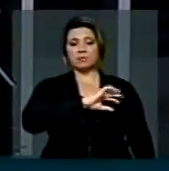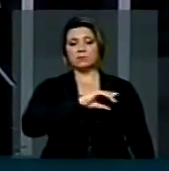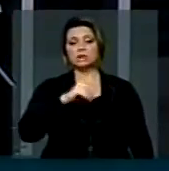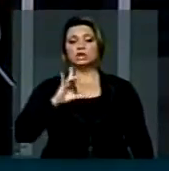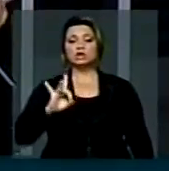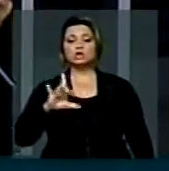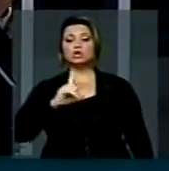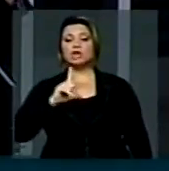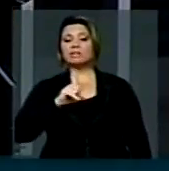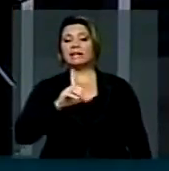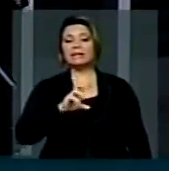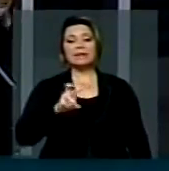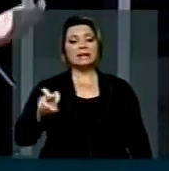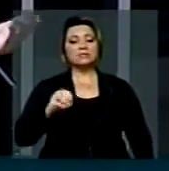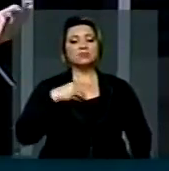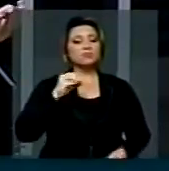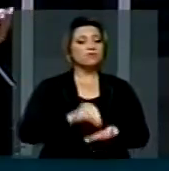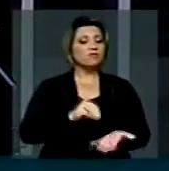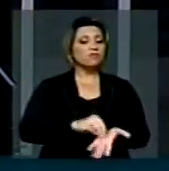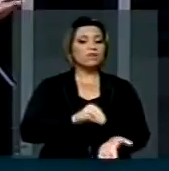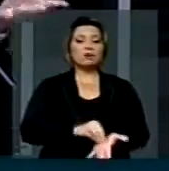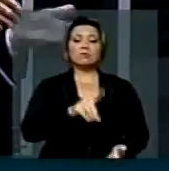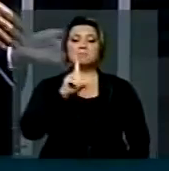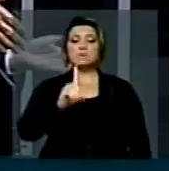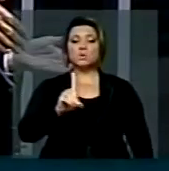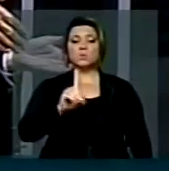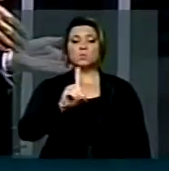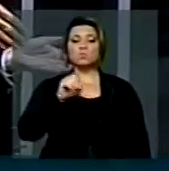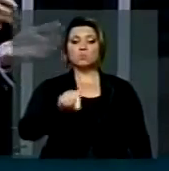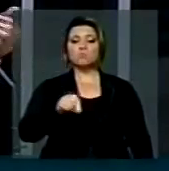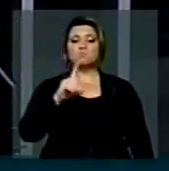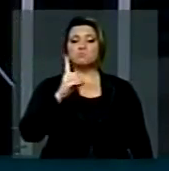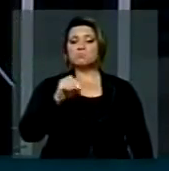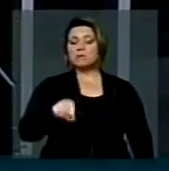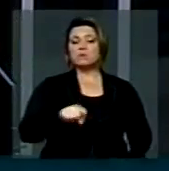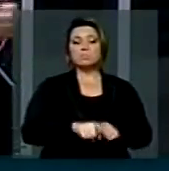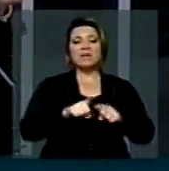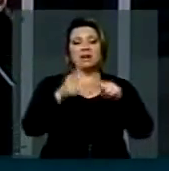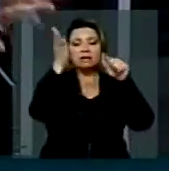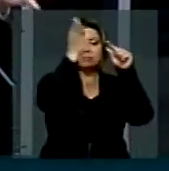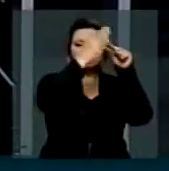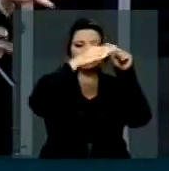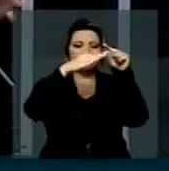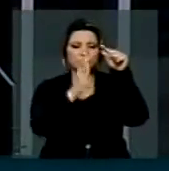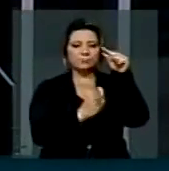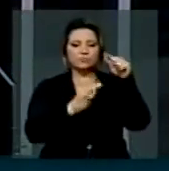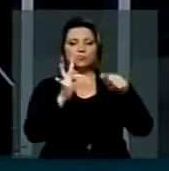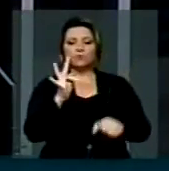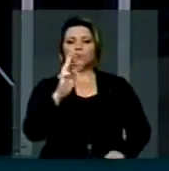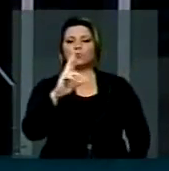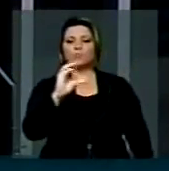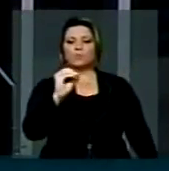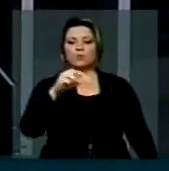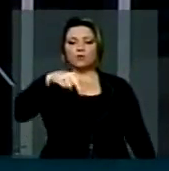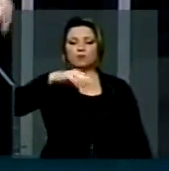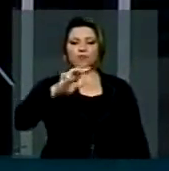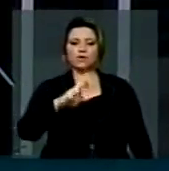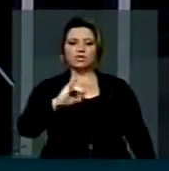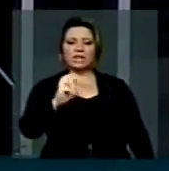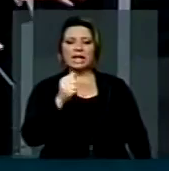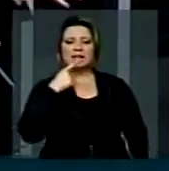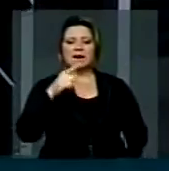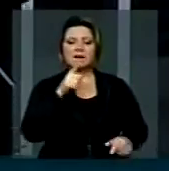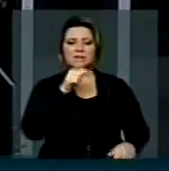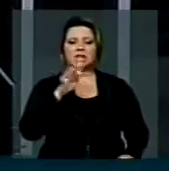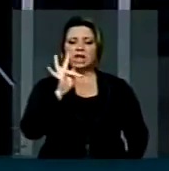demanda de todo um Estado que tem fronteiras. Quando chegar na fronteira, nós vamos ver que o caso, por exemplo, de Foz do Iguaçu, onde